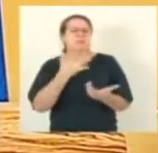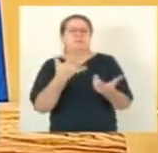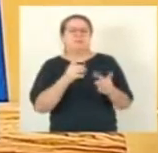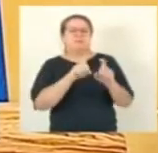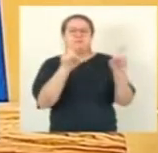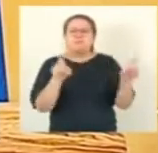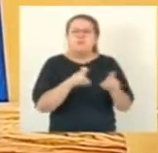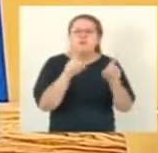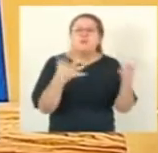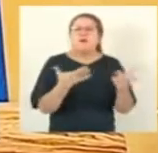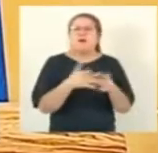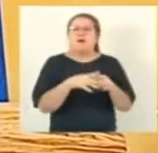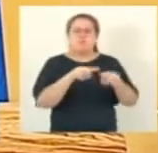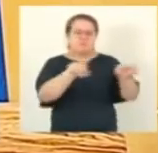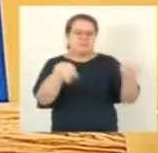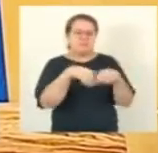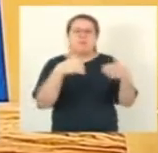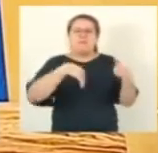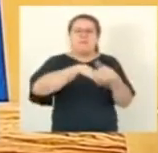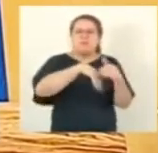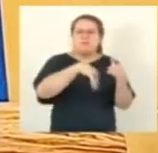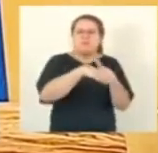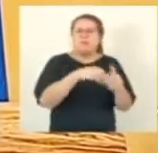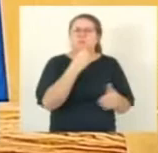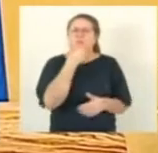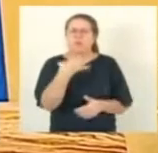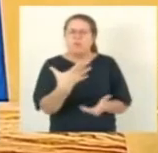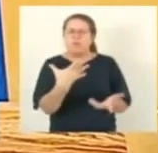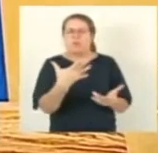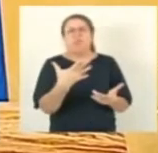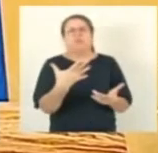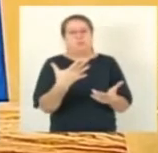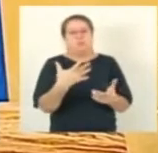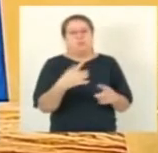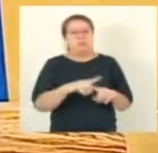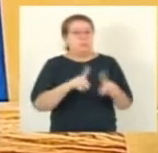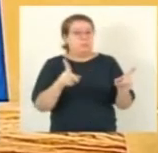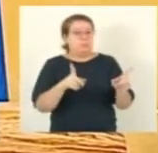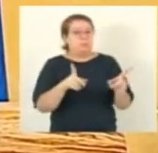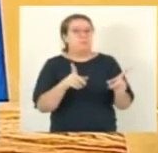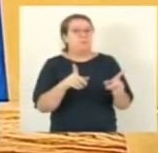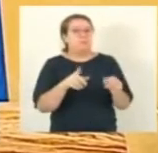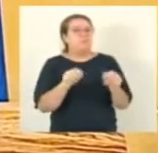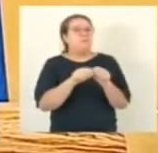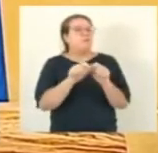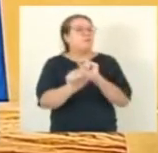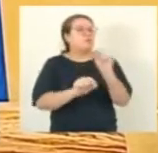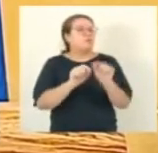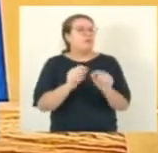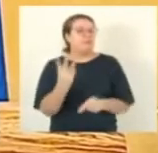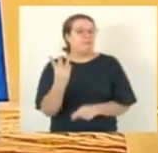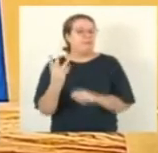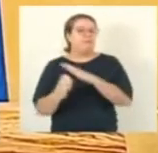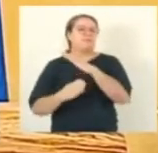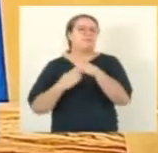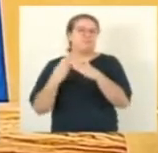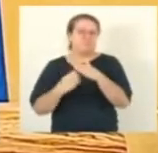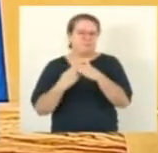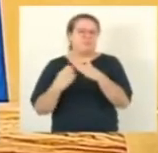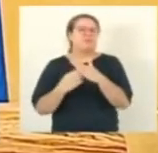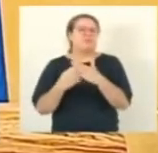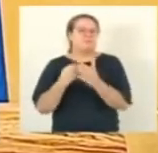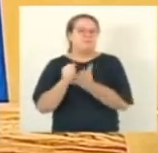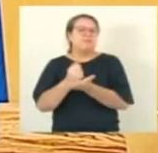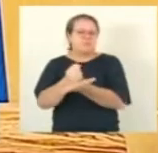isso, claro, e os laboratórios todos montados, mas lembrando, nada disso foi feito pelo Estado. Era uma escola que